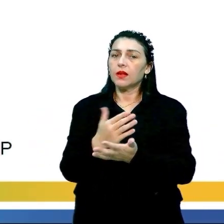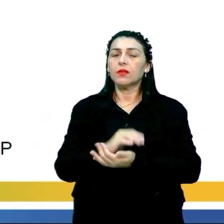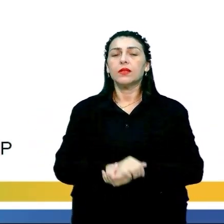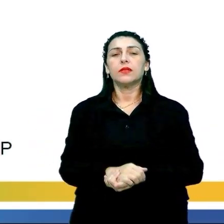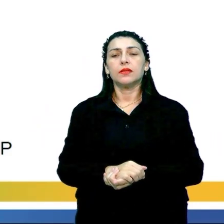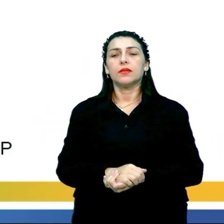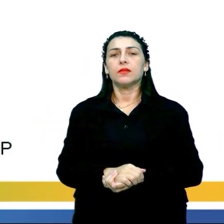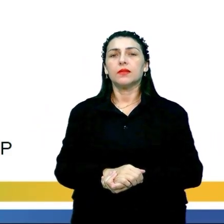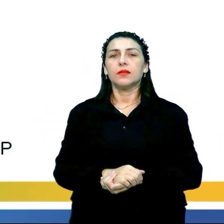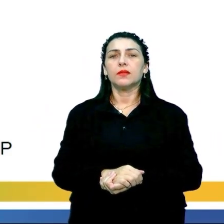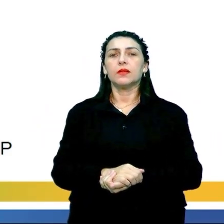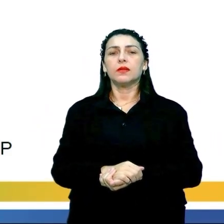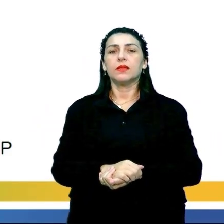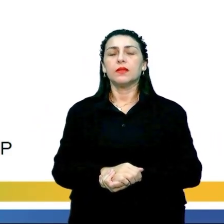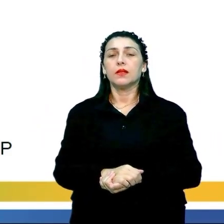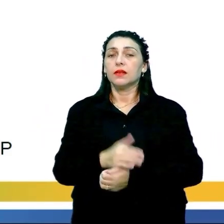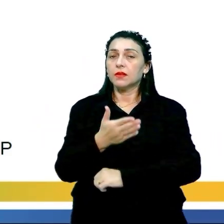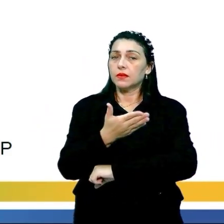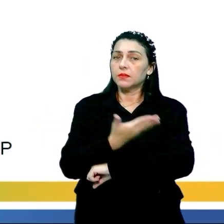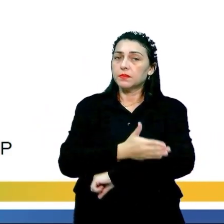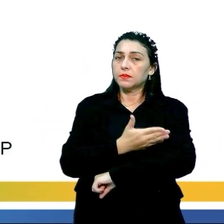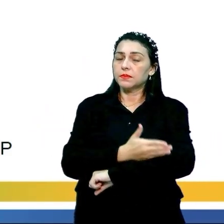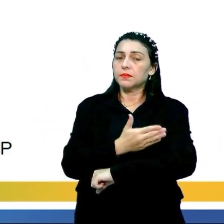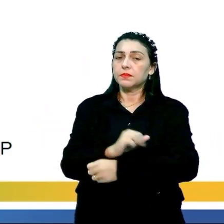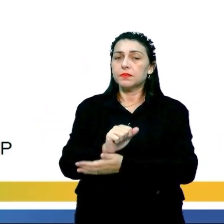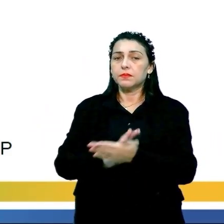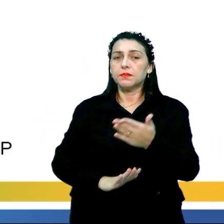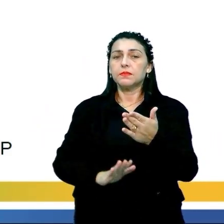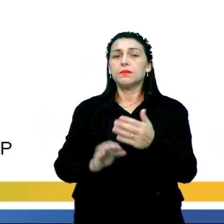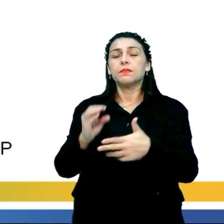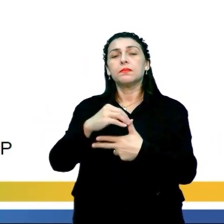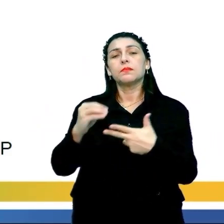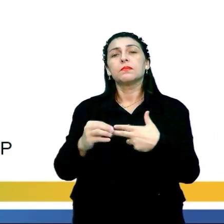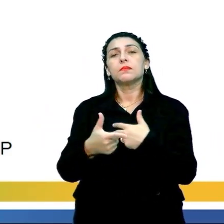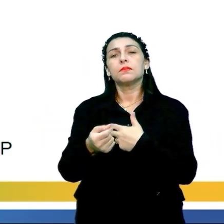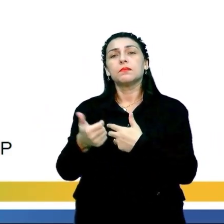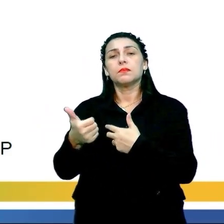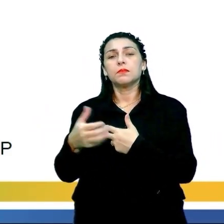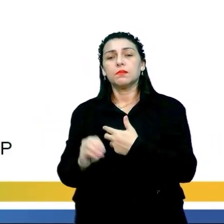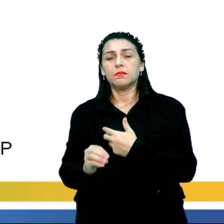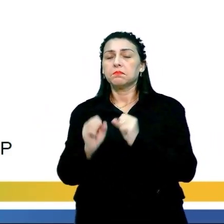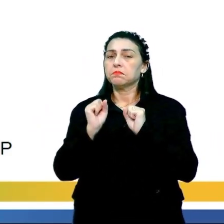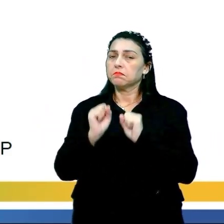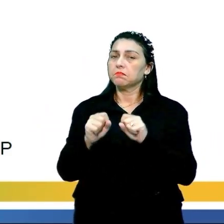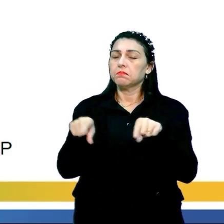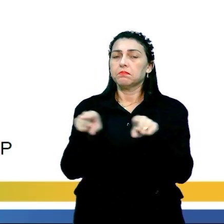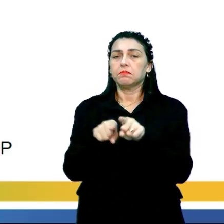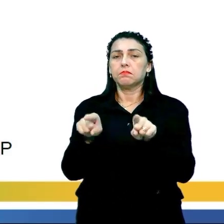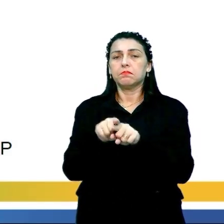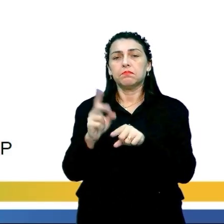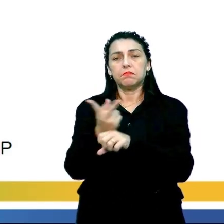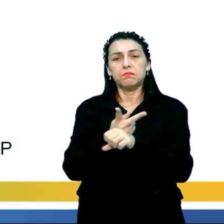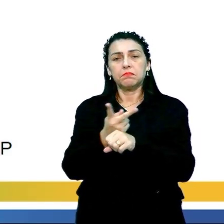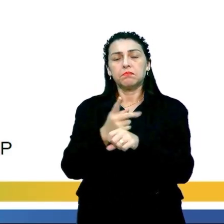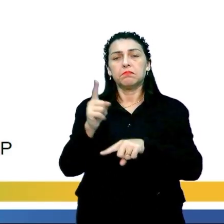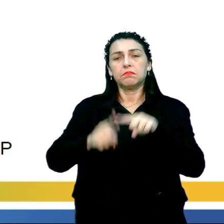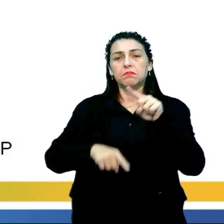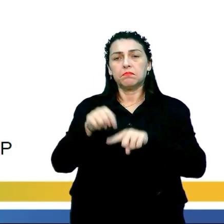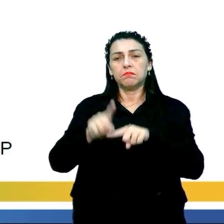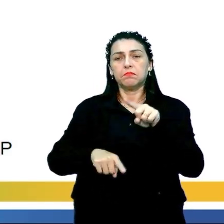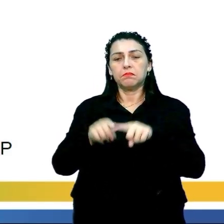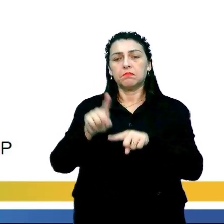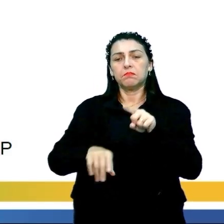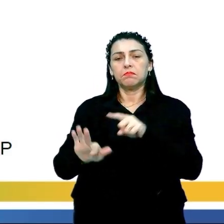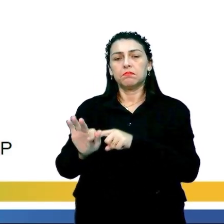aulas, tá bom? Vamos exercitar questão Enem 2010. Você pode também procurar no nosso material do